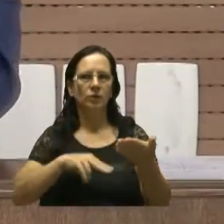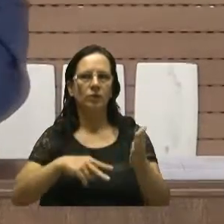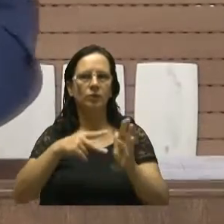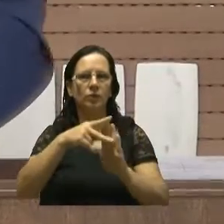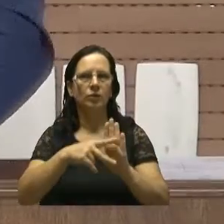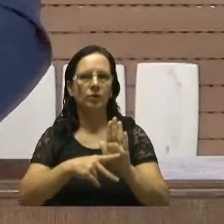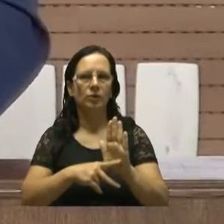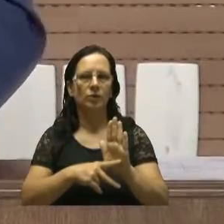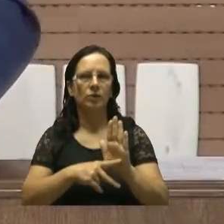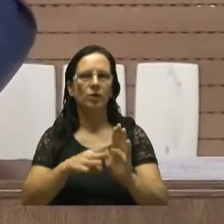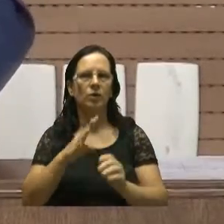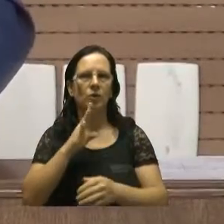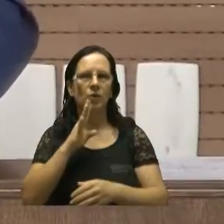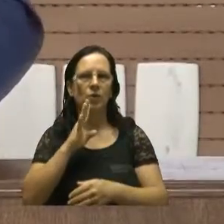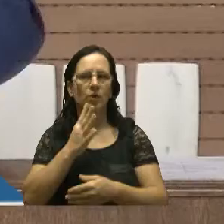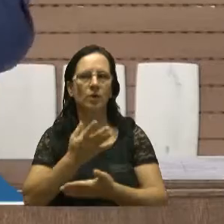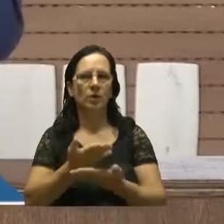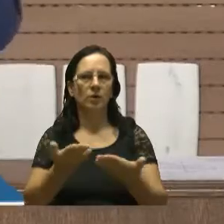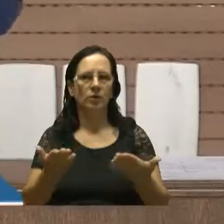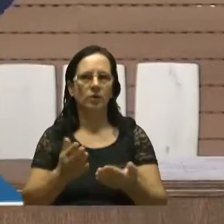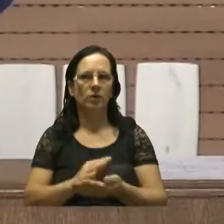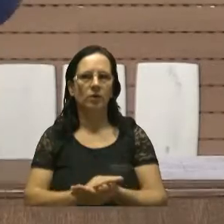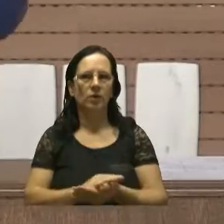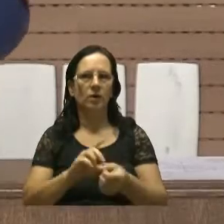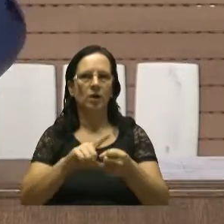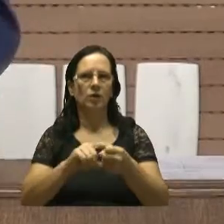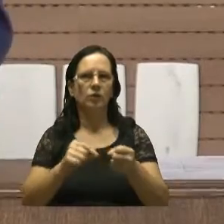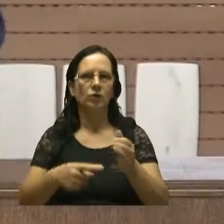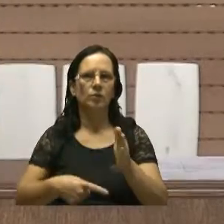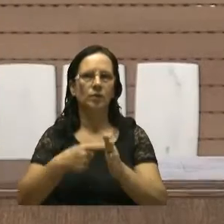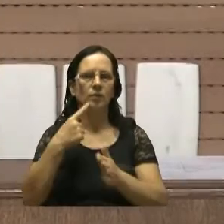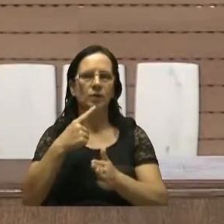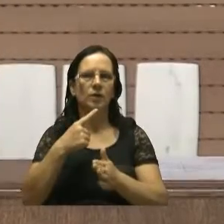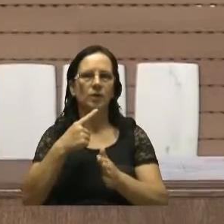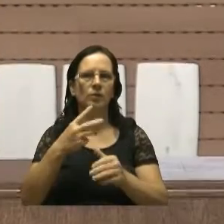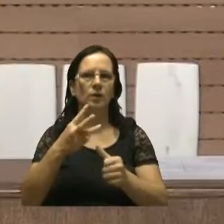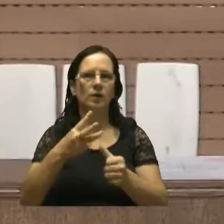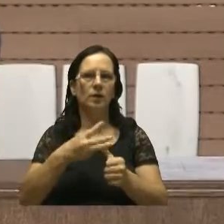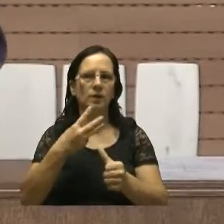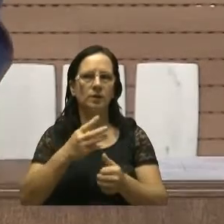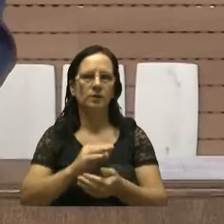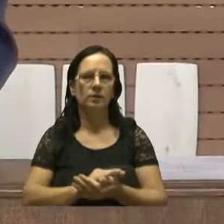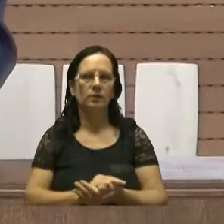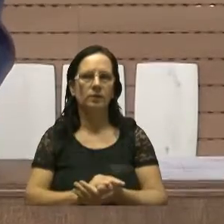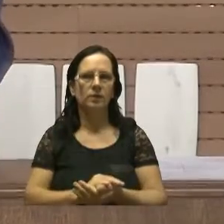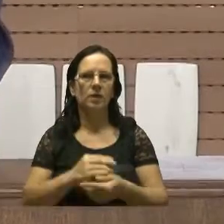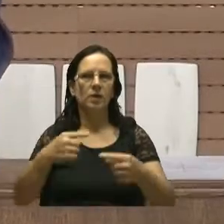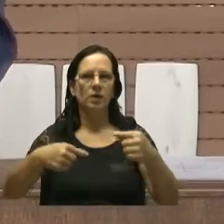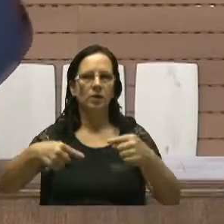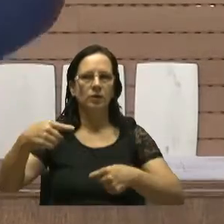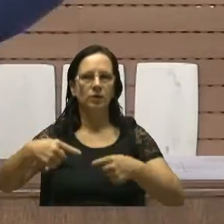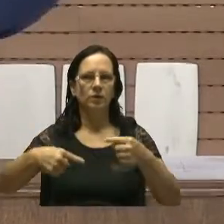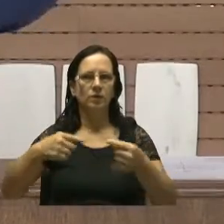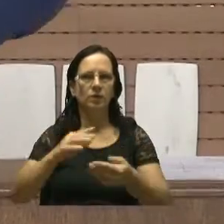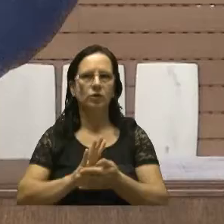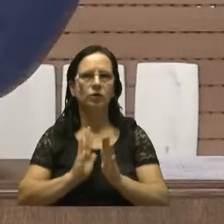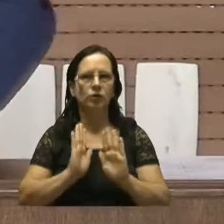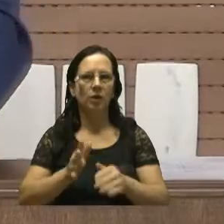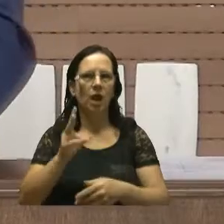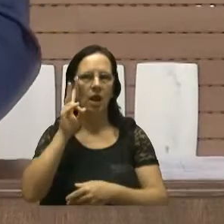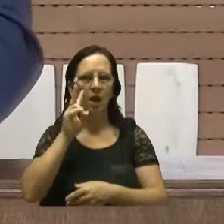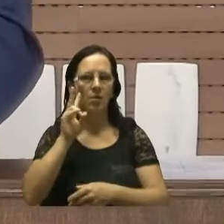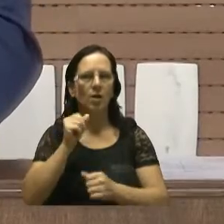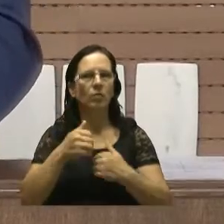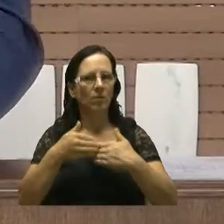foi retirado de pauta em função da apresentação de uma emenda por parte do presidente da Câmara Municipal, o